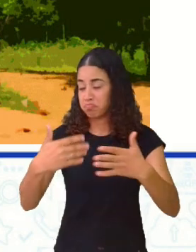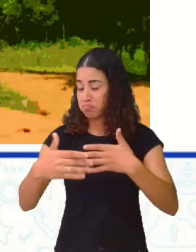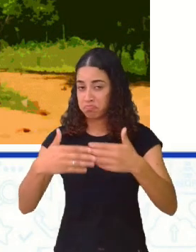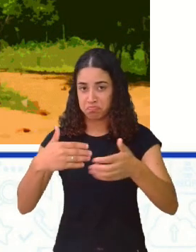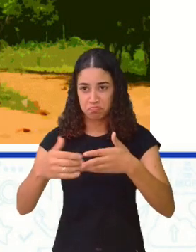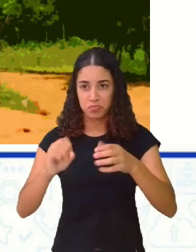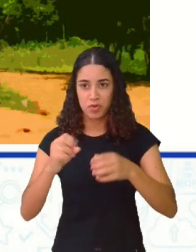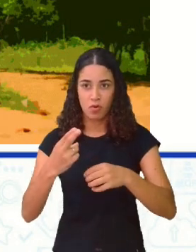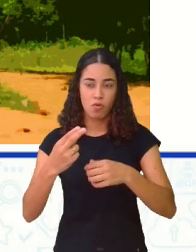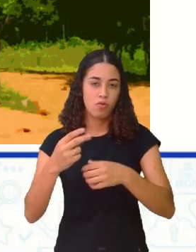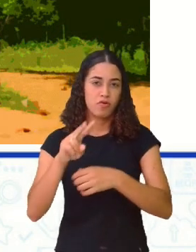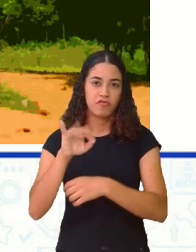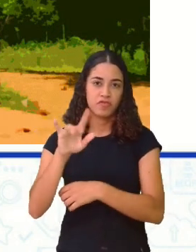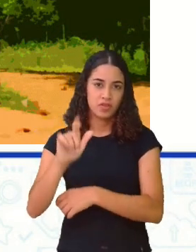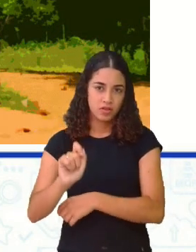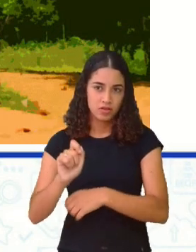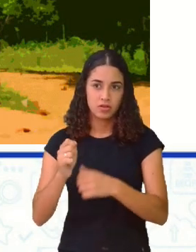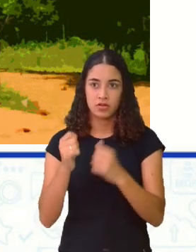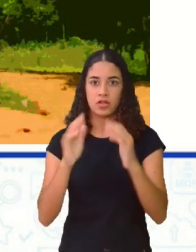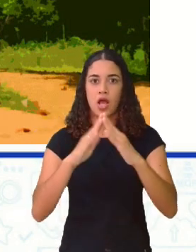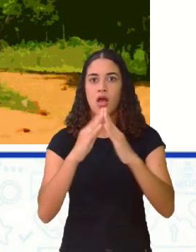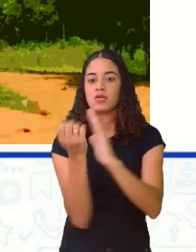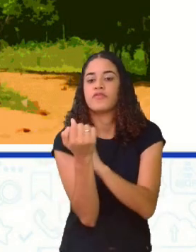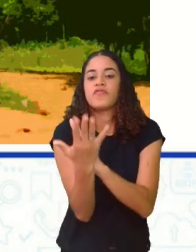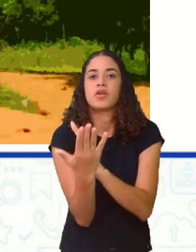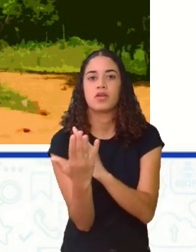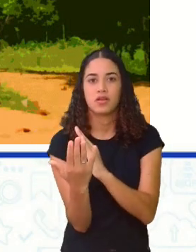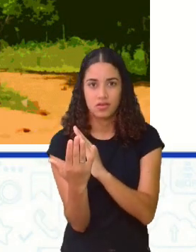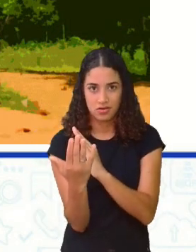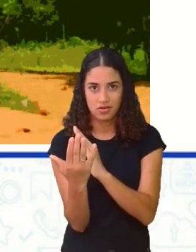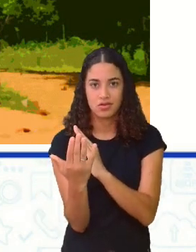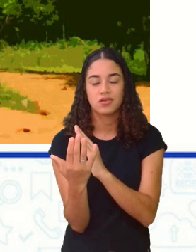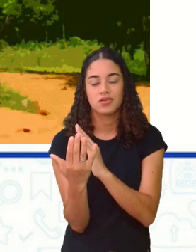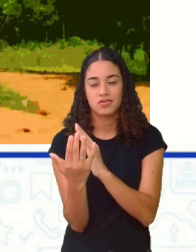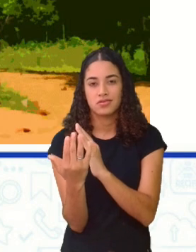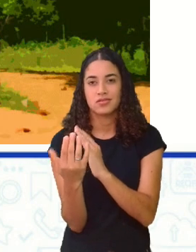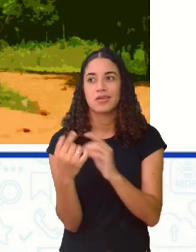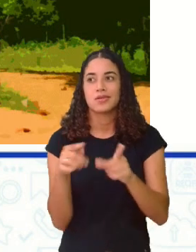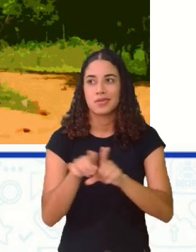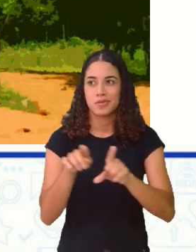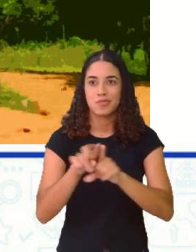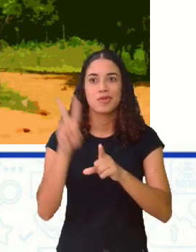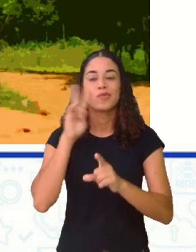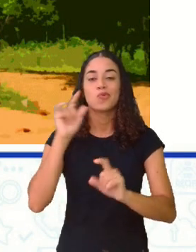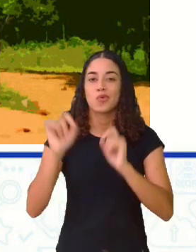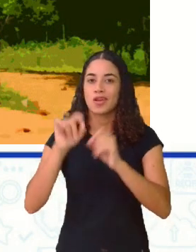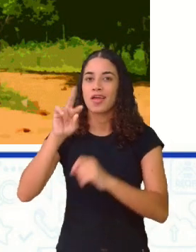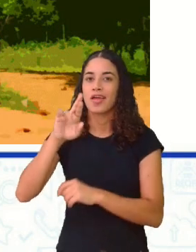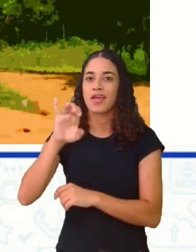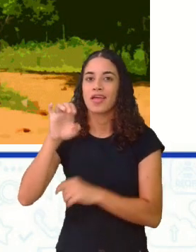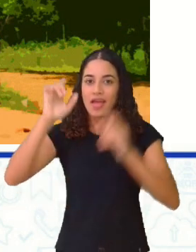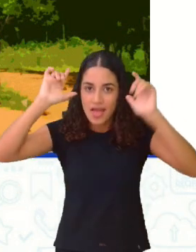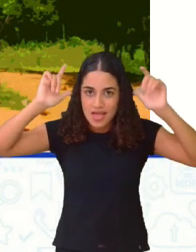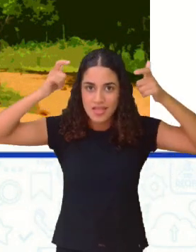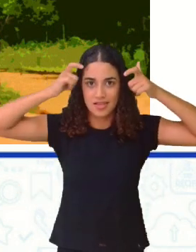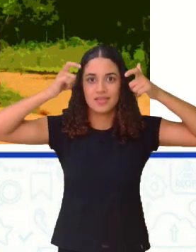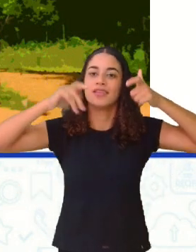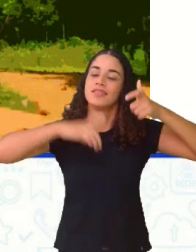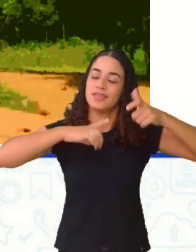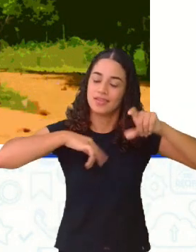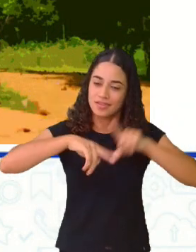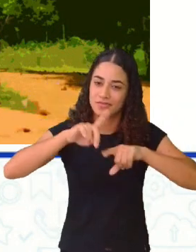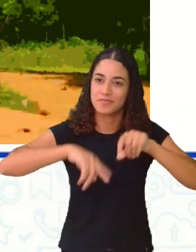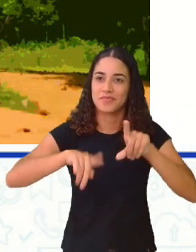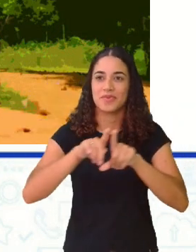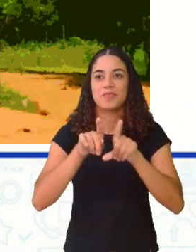Ou se for numa vila, num terreiro na frente da casa. Aí, também lembrando que ele é um reisado. Então, tem esse elemento do reisado